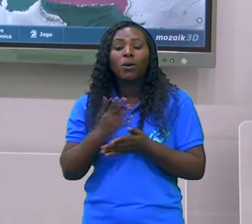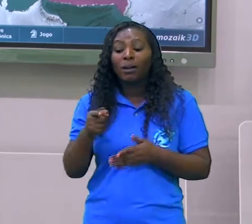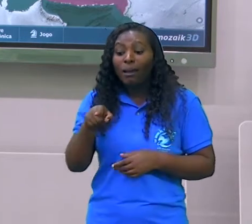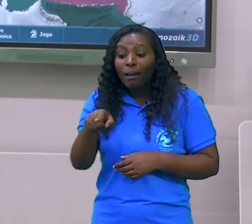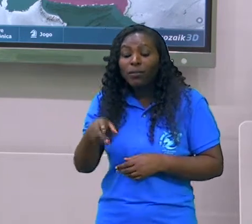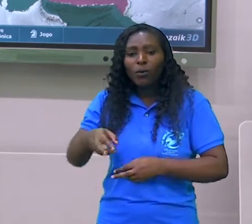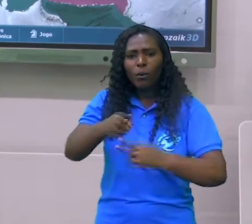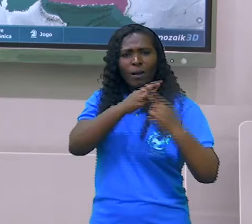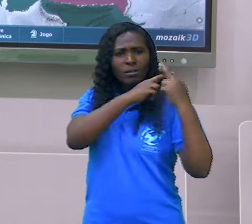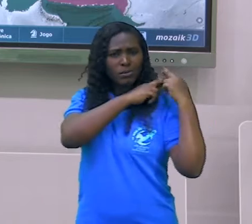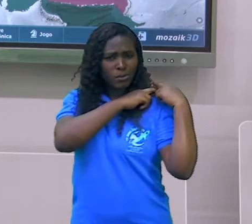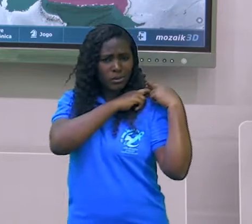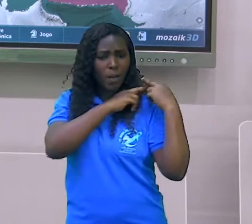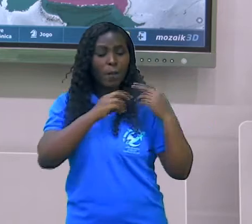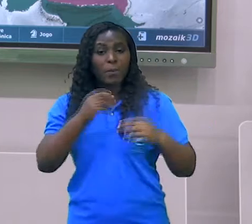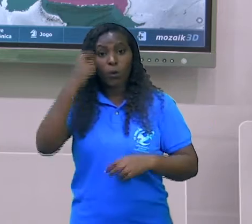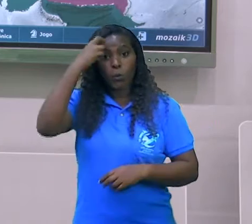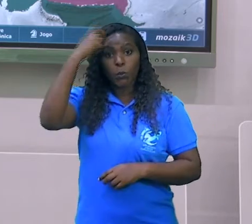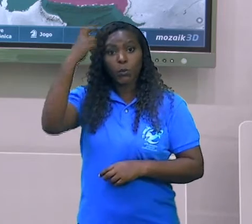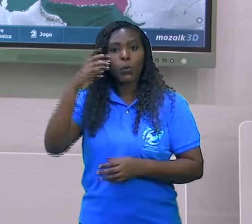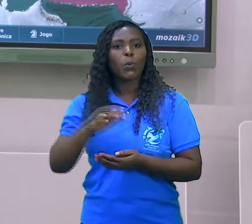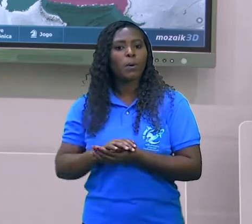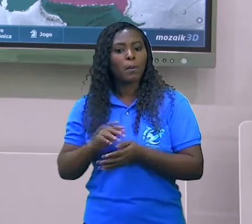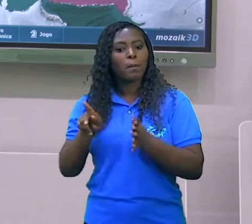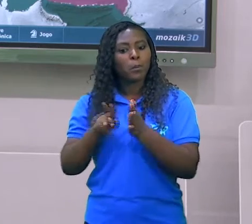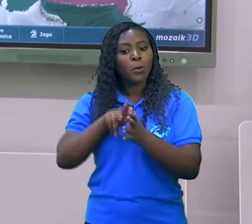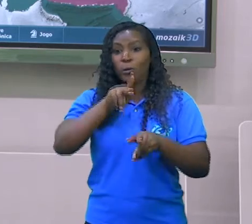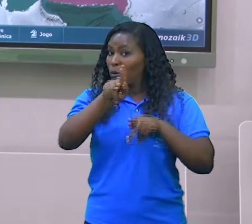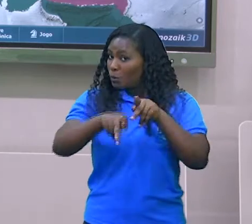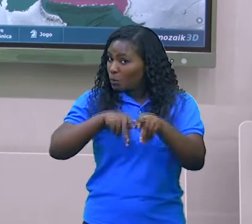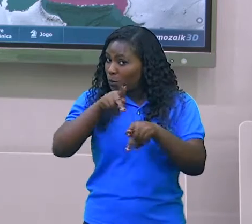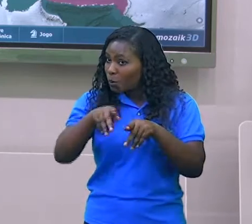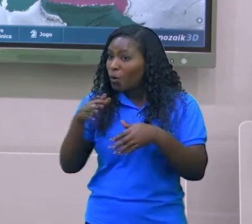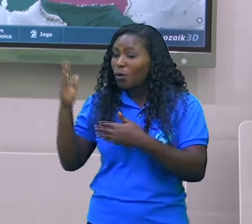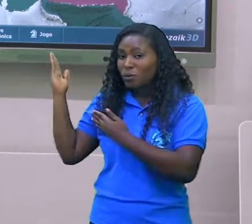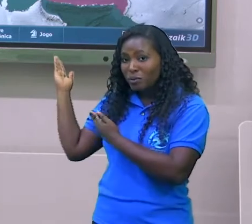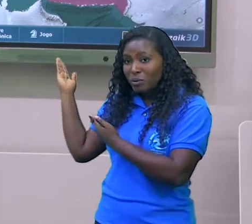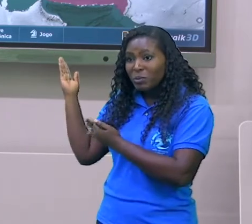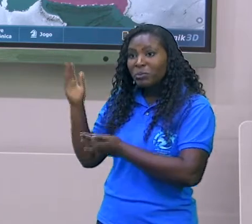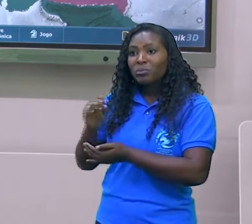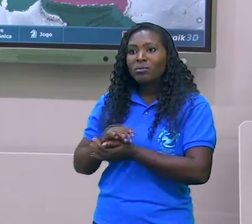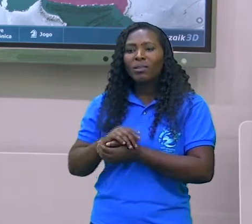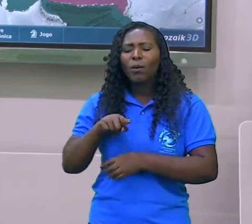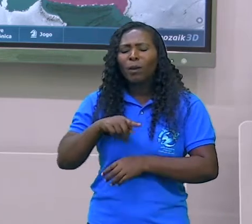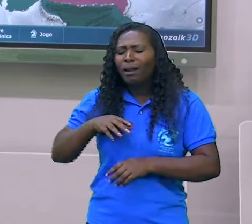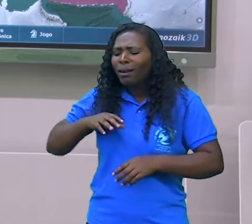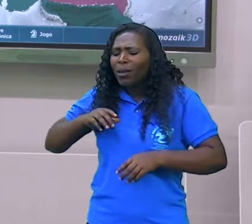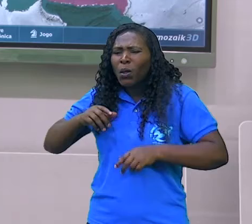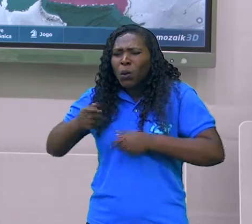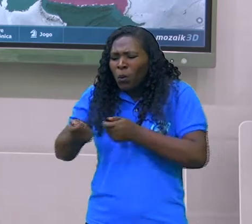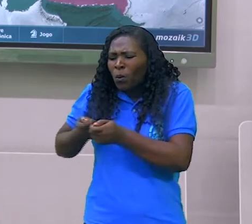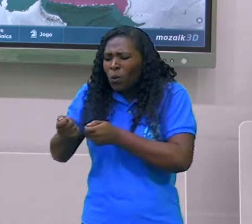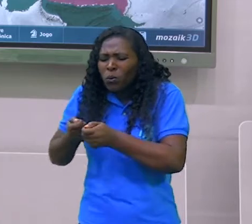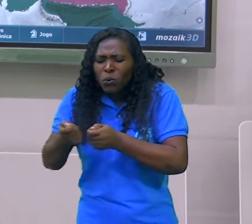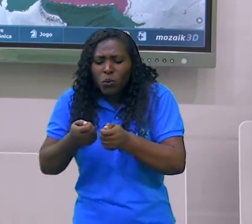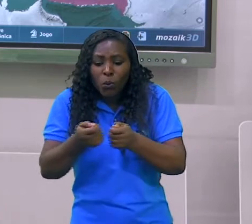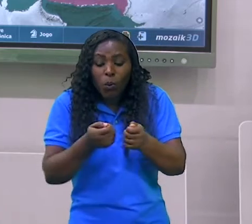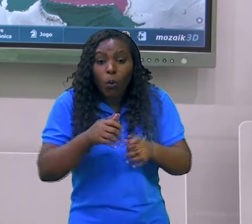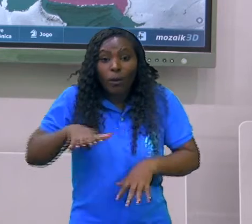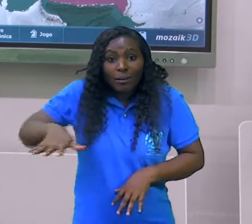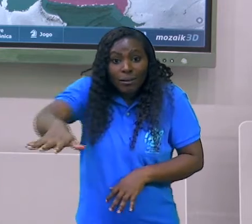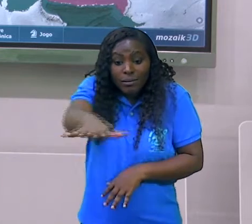Então, ele vem dominando todas essas regiões, Império de Cassandro, Império